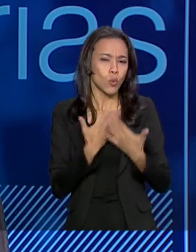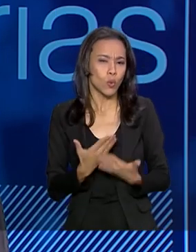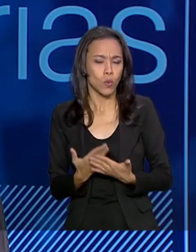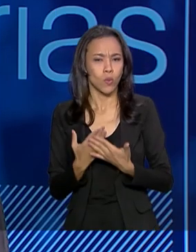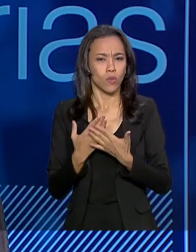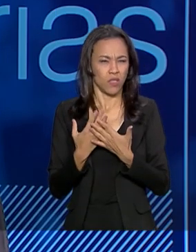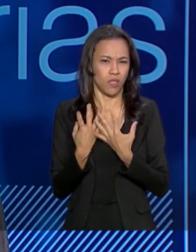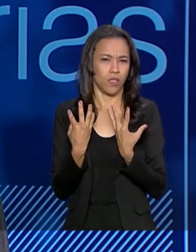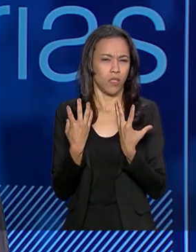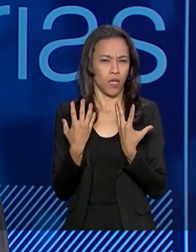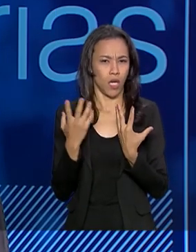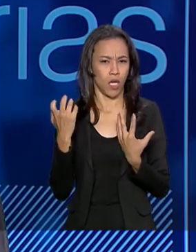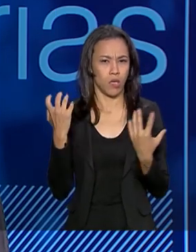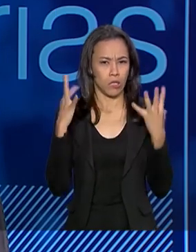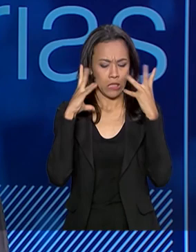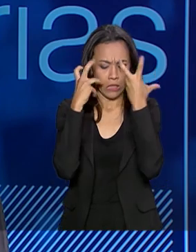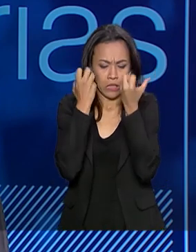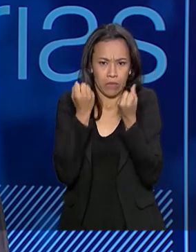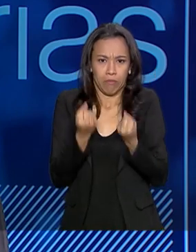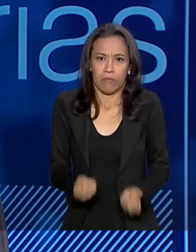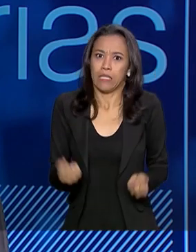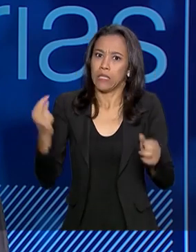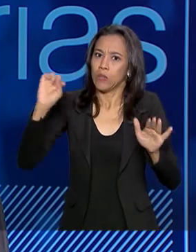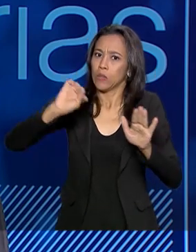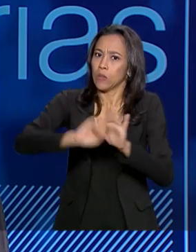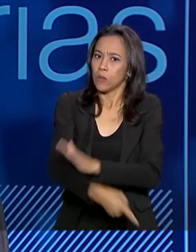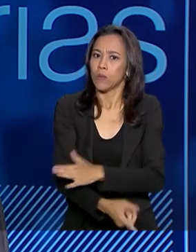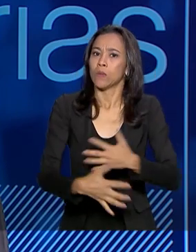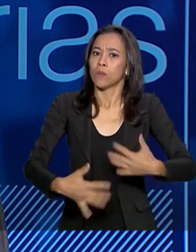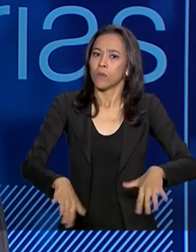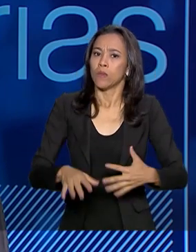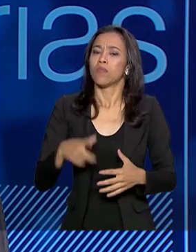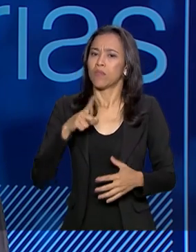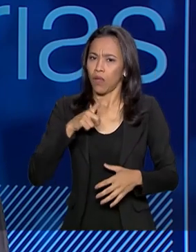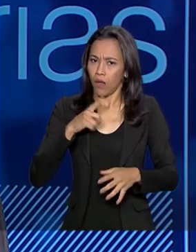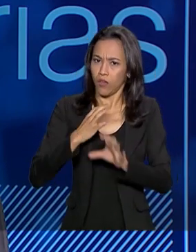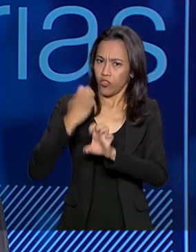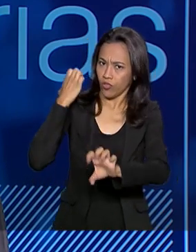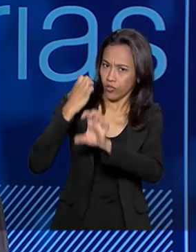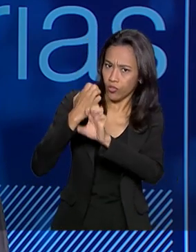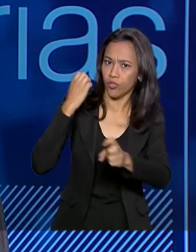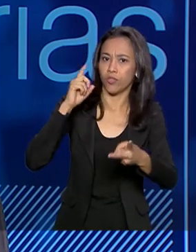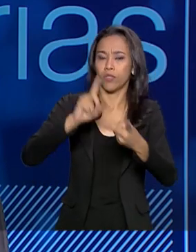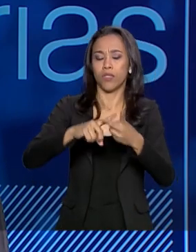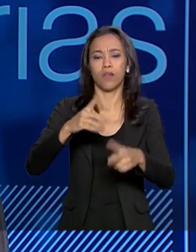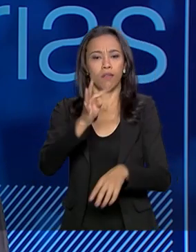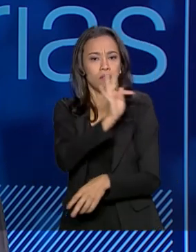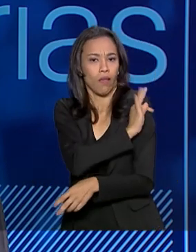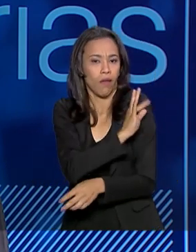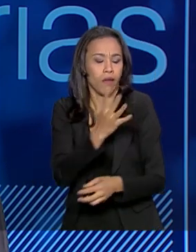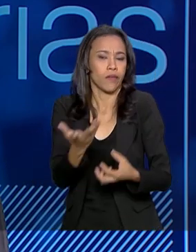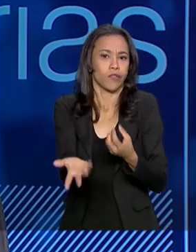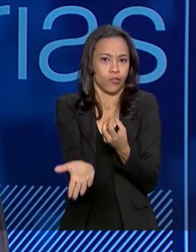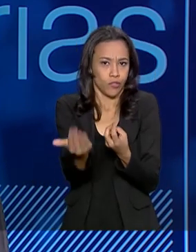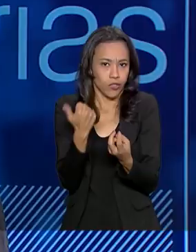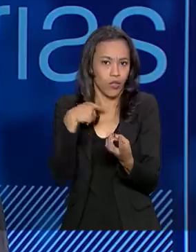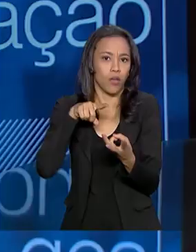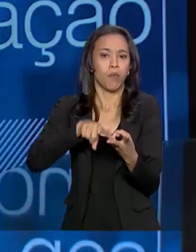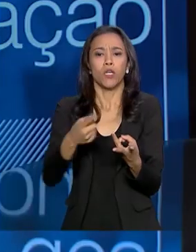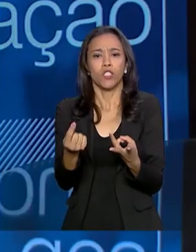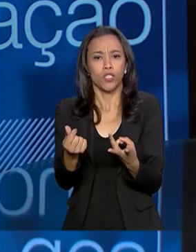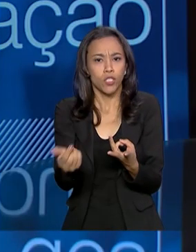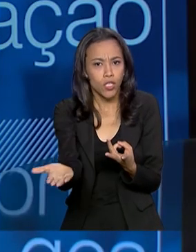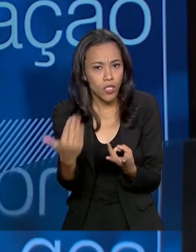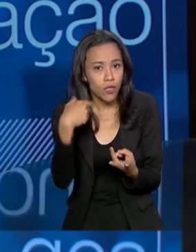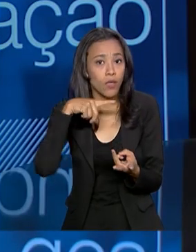complexos em que você vai entender quão viável... Projeto de engenharia, técnico... Isso, técnico de engenharia, financeiro,